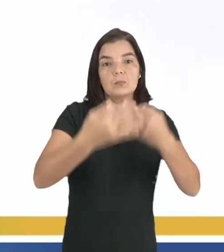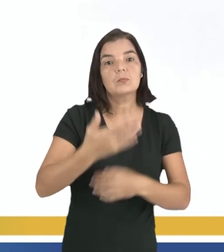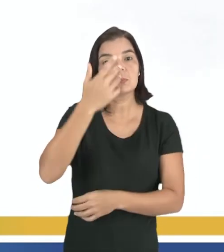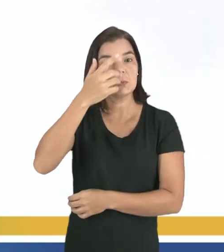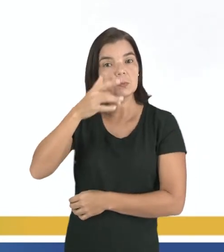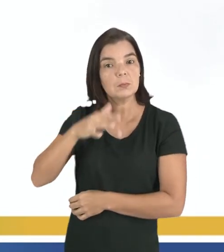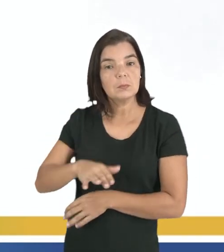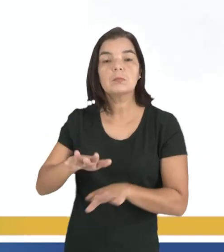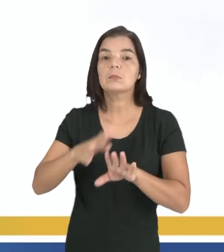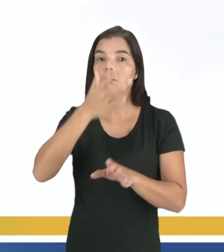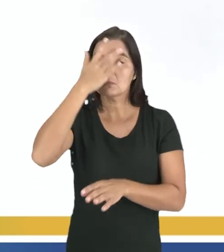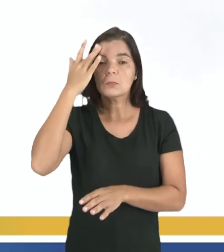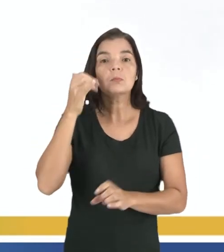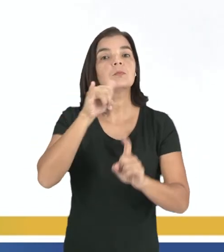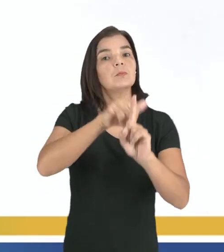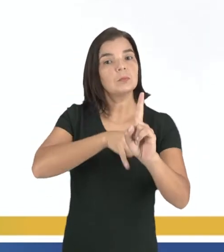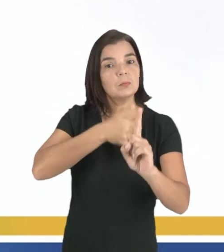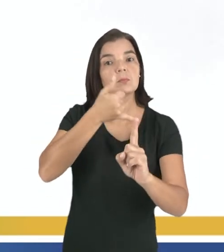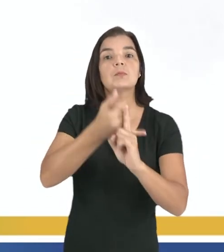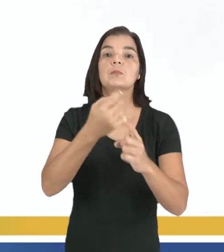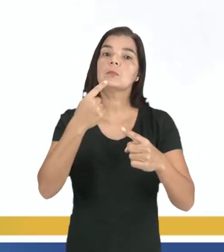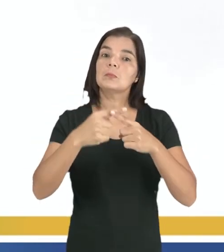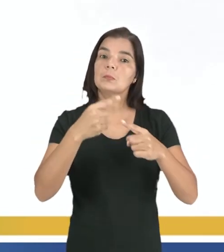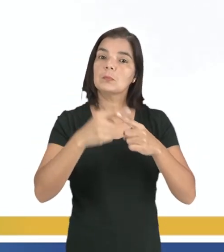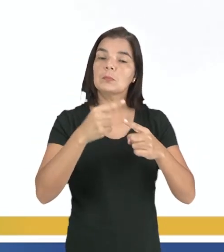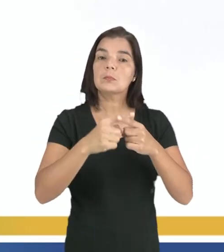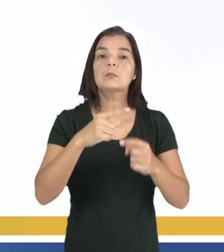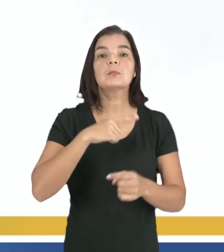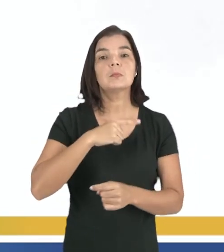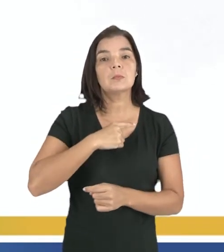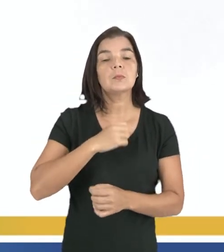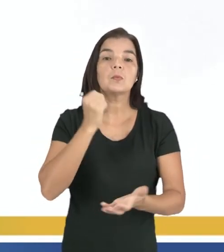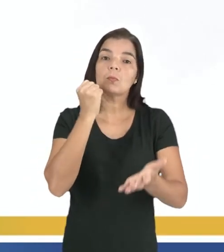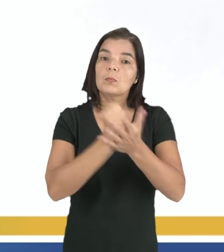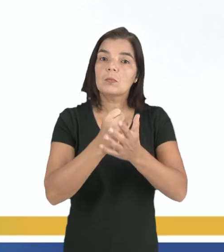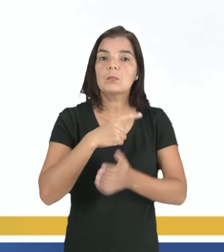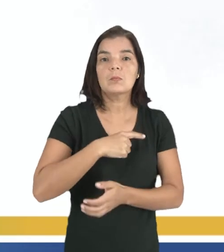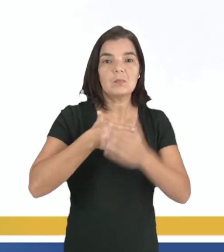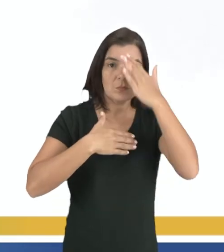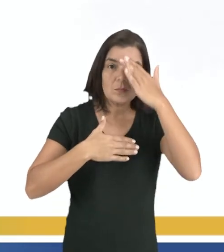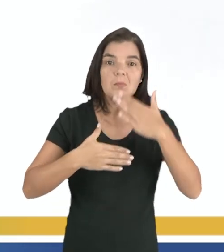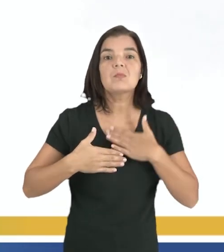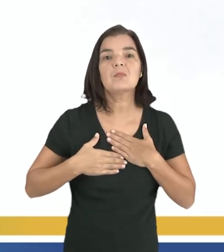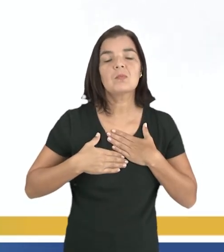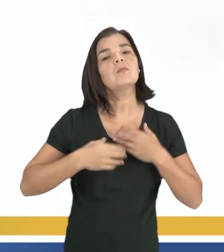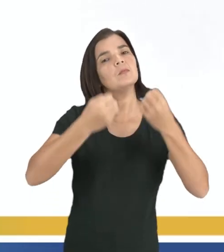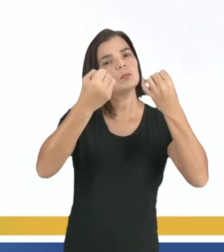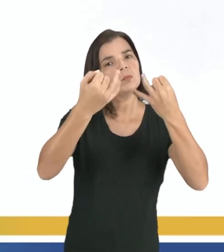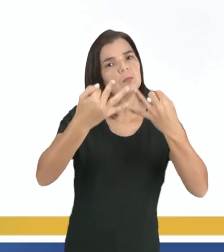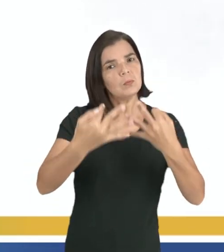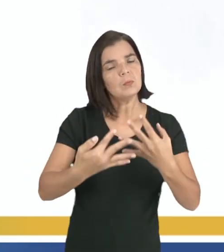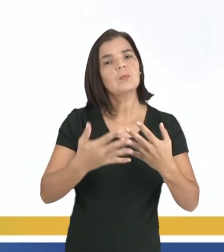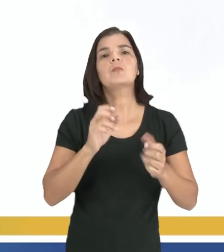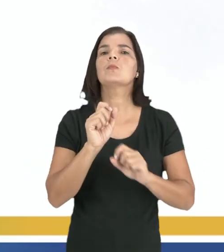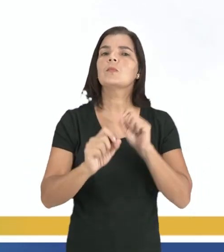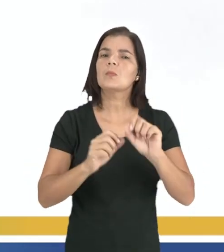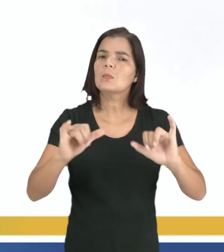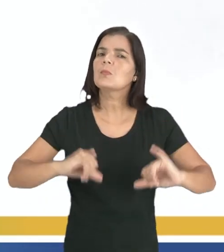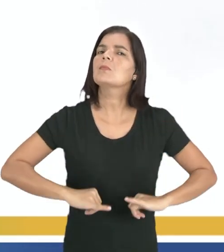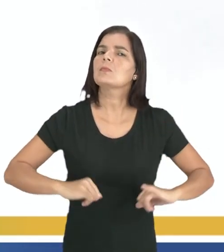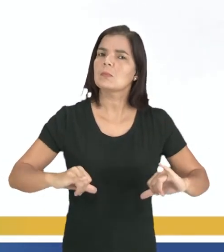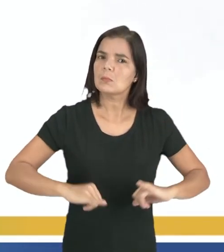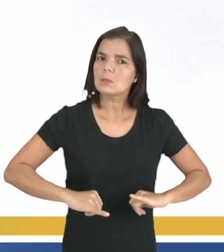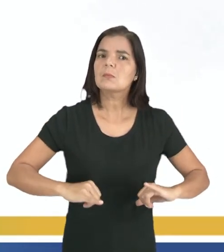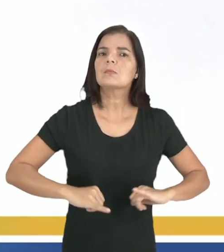infância as pessoas faziam bullying com ele por causa de um sinal, uma marca que ele tinha. E ele contou que ele sofreu